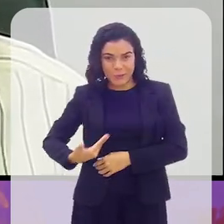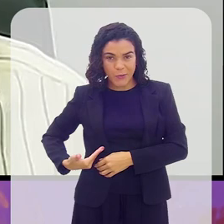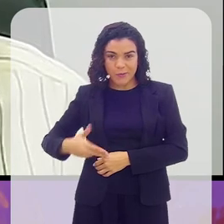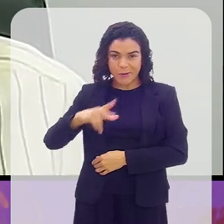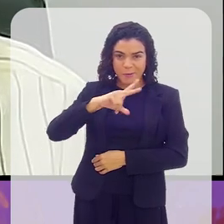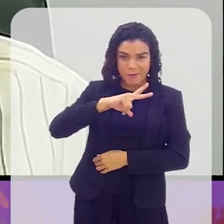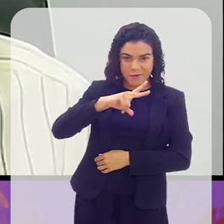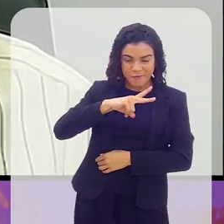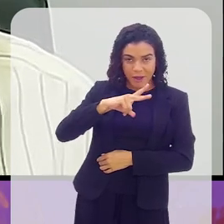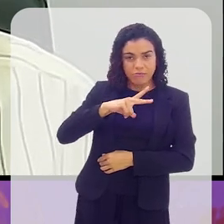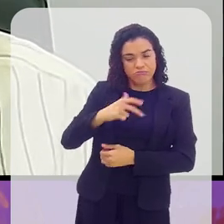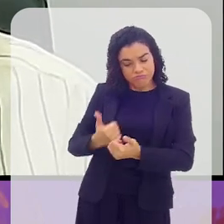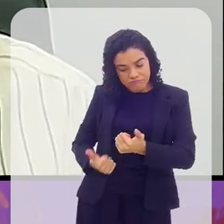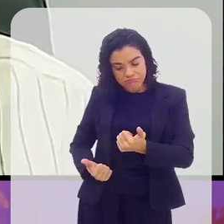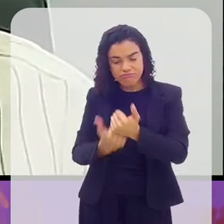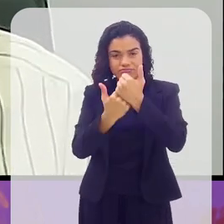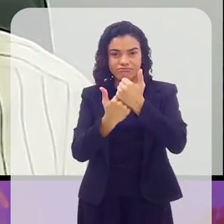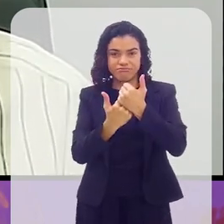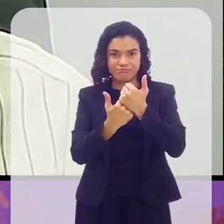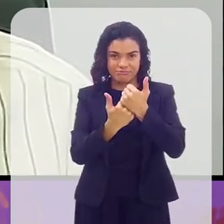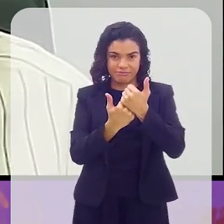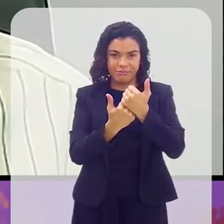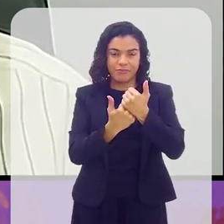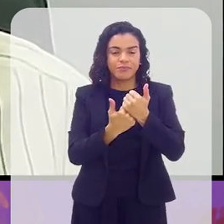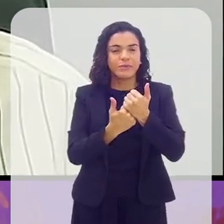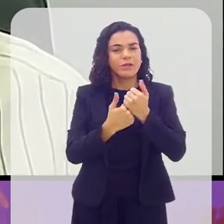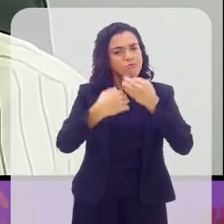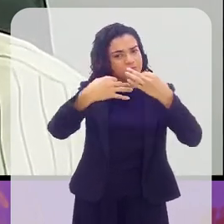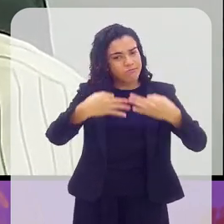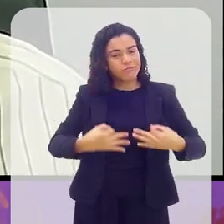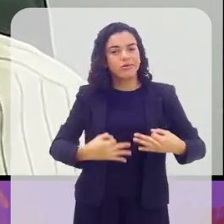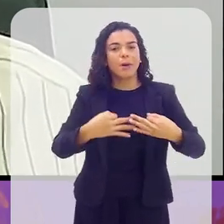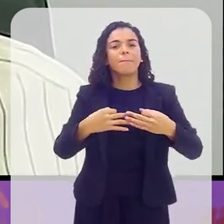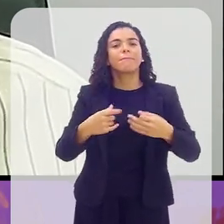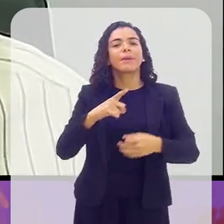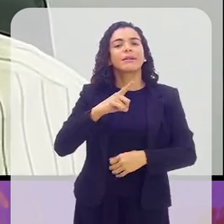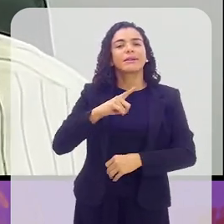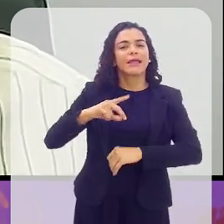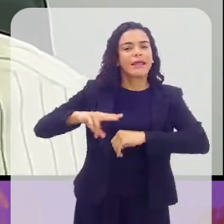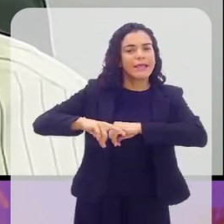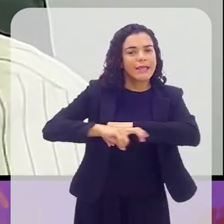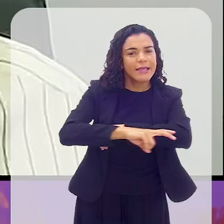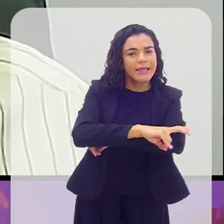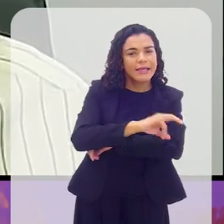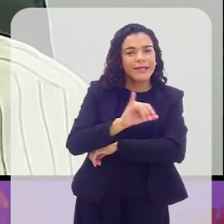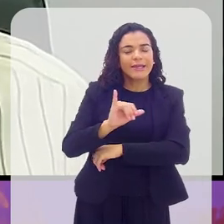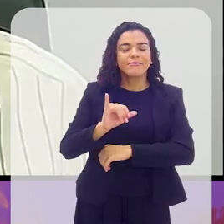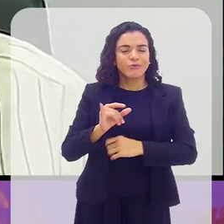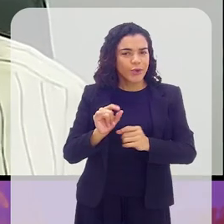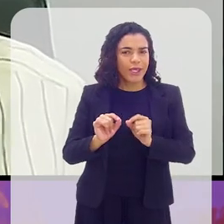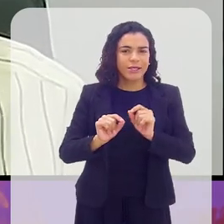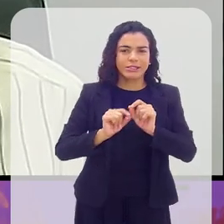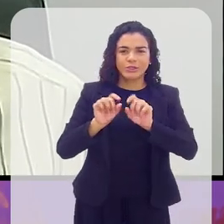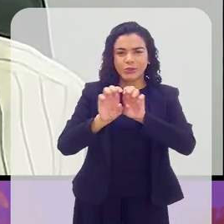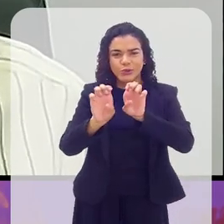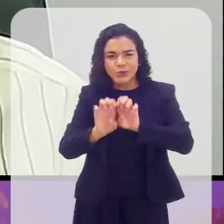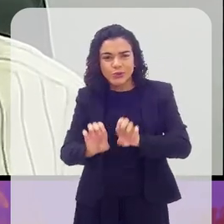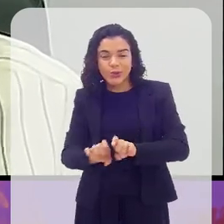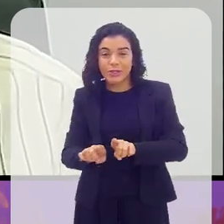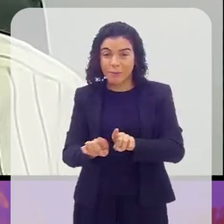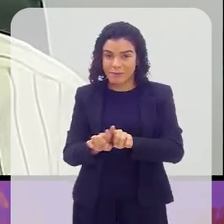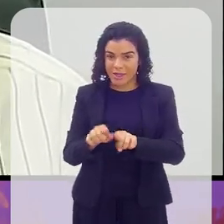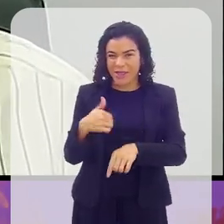públicas e privadas apoiem exatamente para ter infraestrutura para esses torneios.